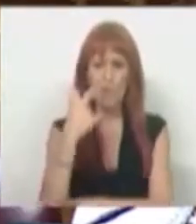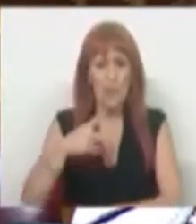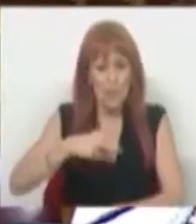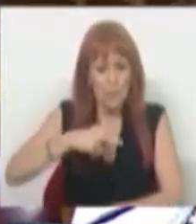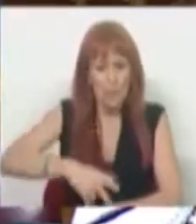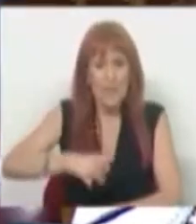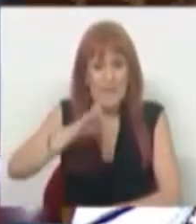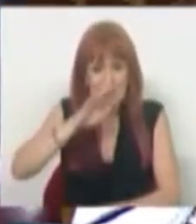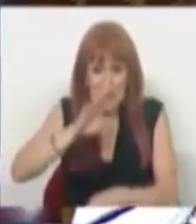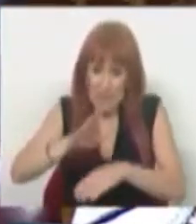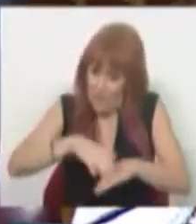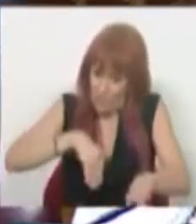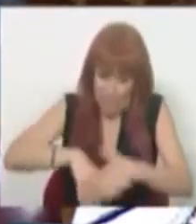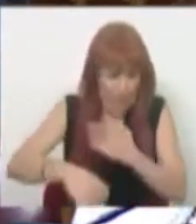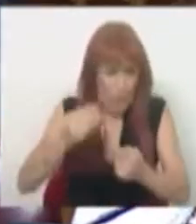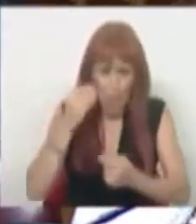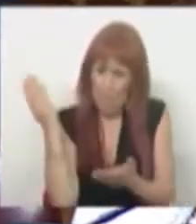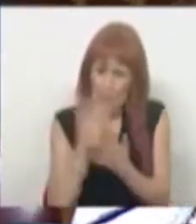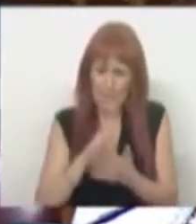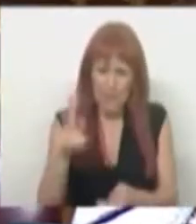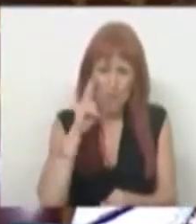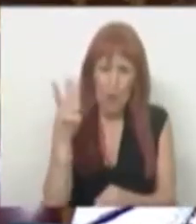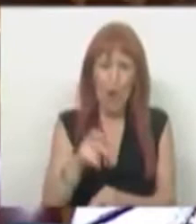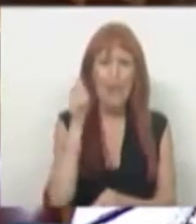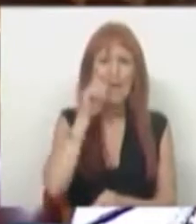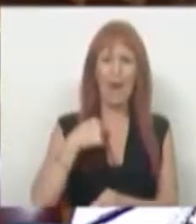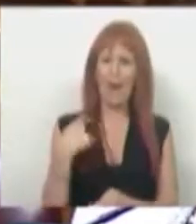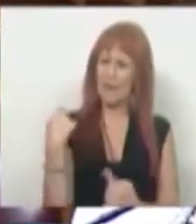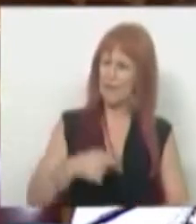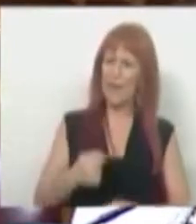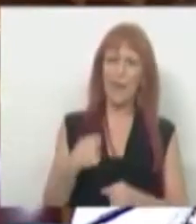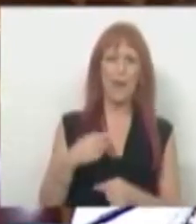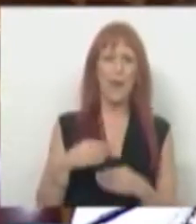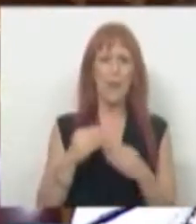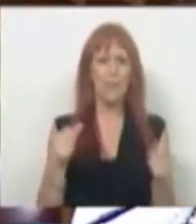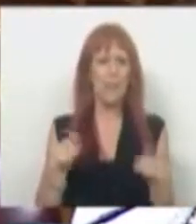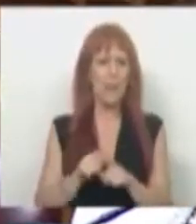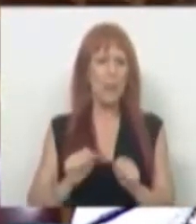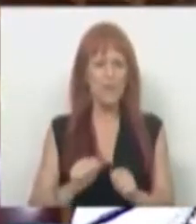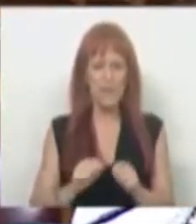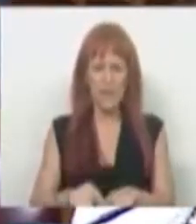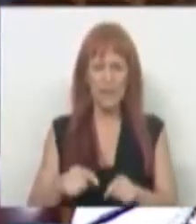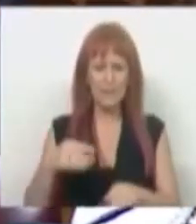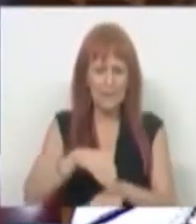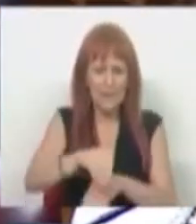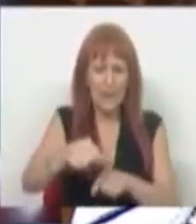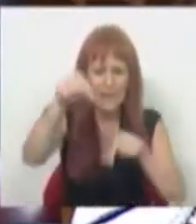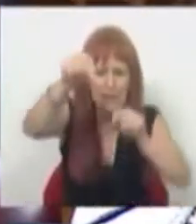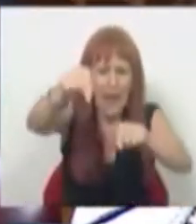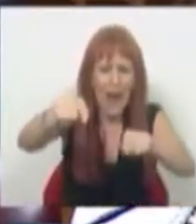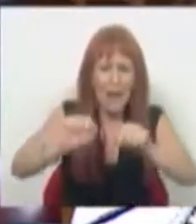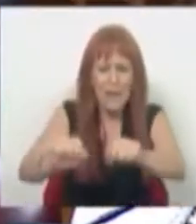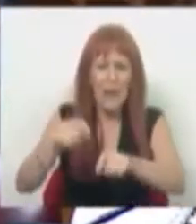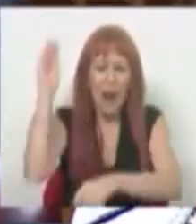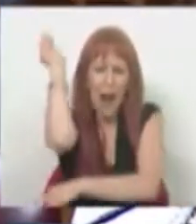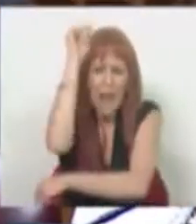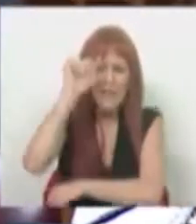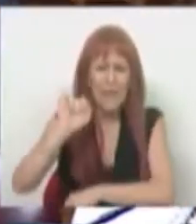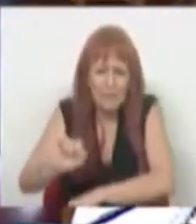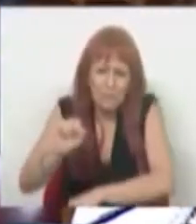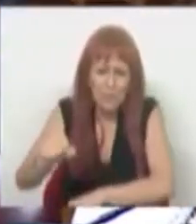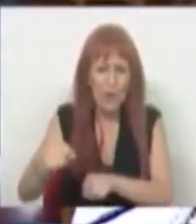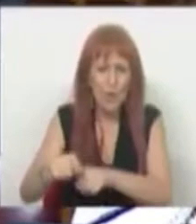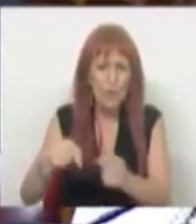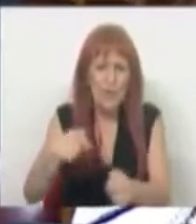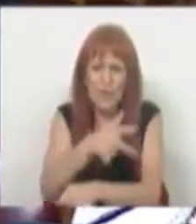Portugal que seja feita a partir do olhar de quem tem, por exemplo, meia hectare de terreno, que está lá na sua aldeia de origem, às